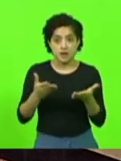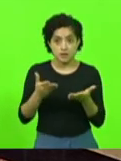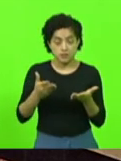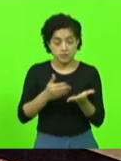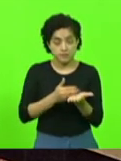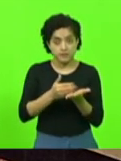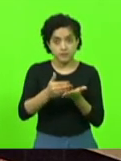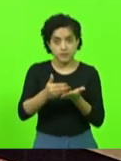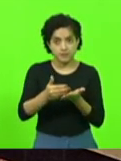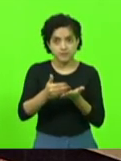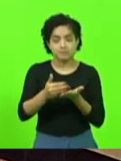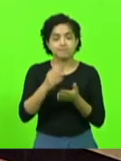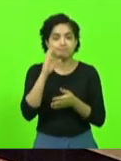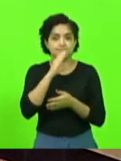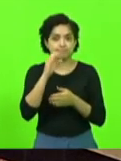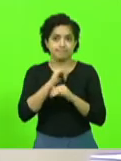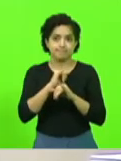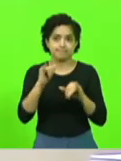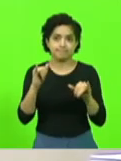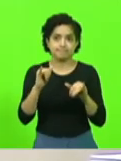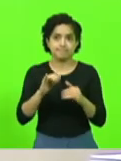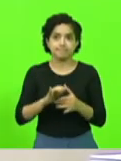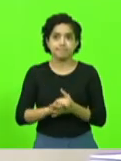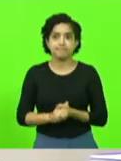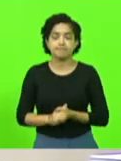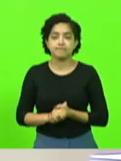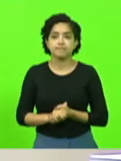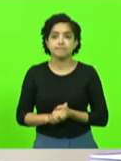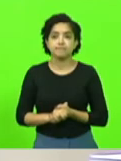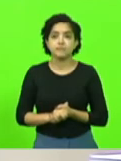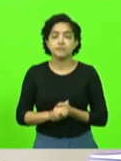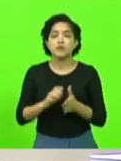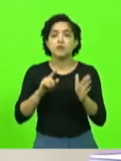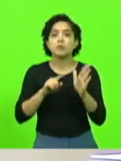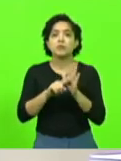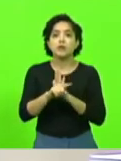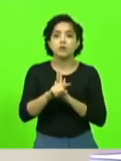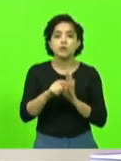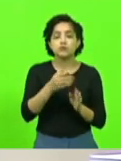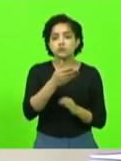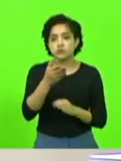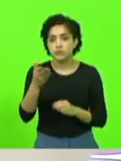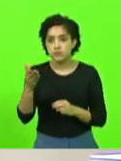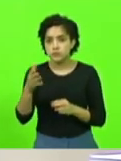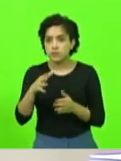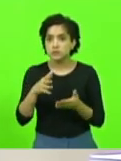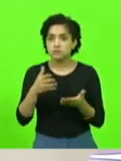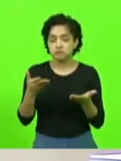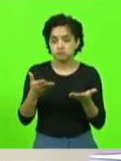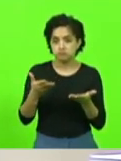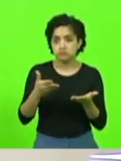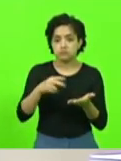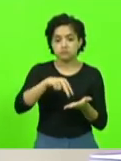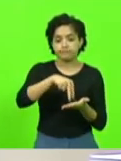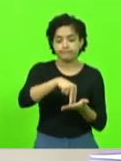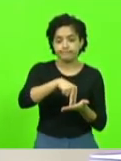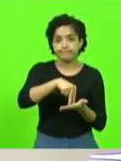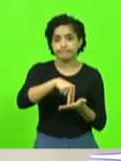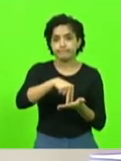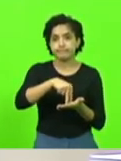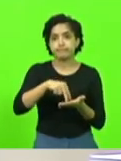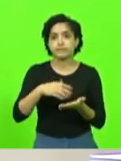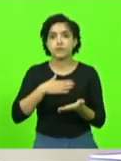breves comunicações imediatamente. Eu pergunto se algum deputado gostaria de fazer uso da palavra